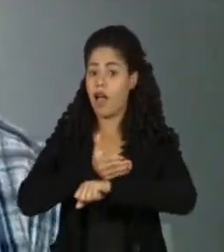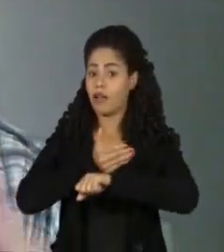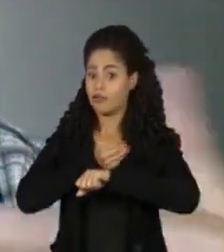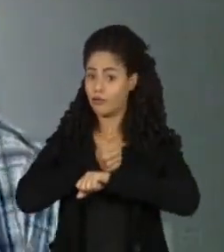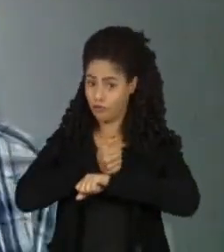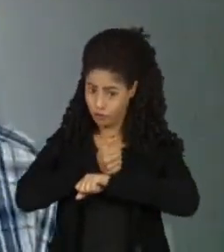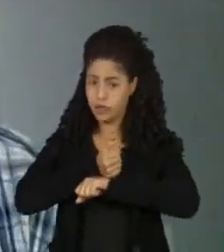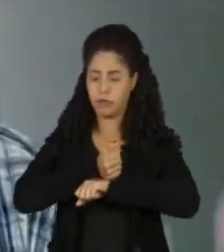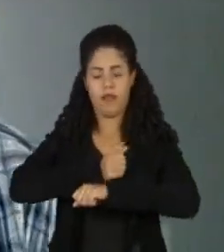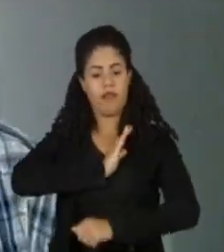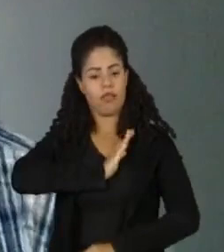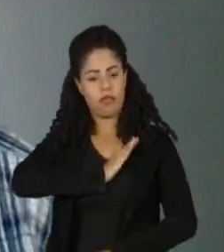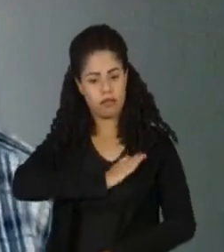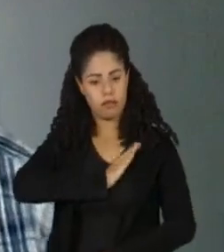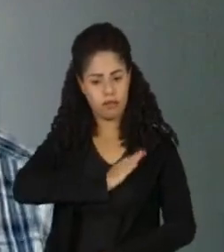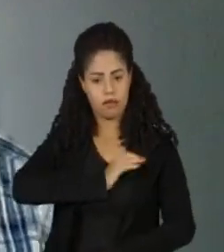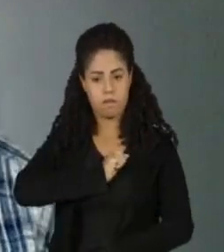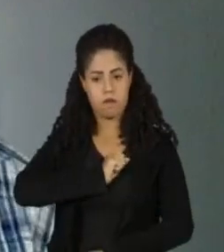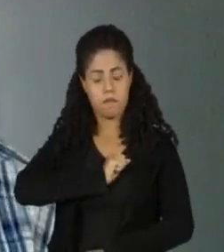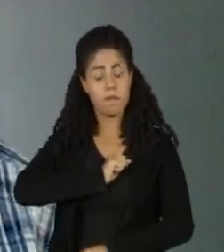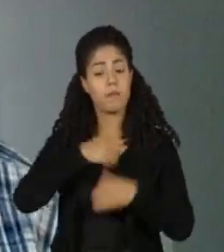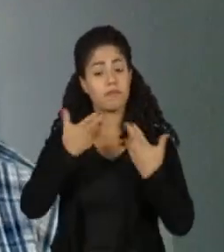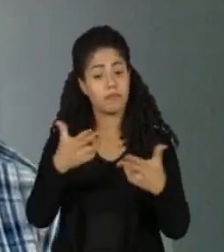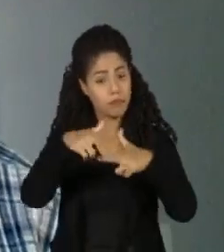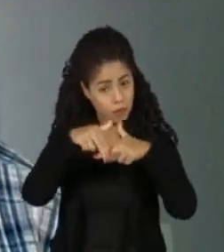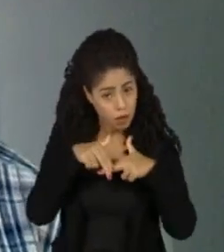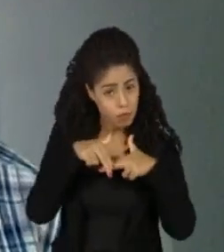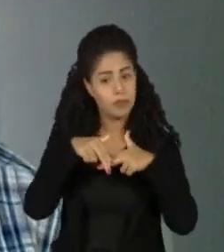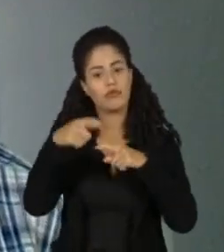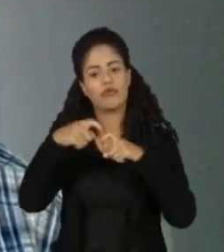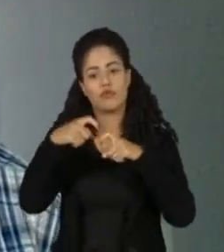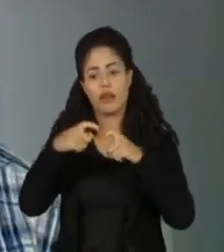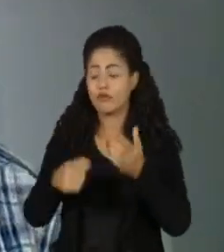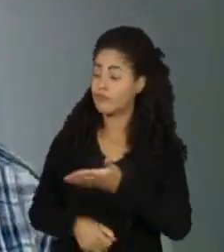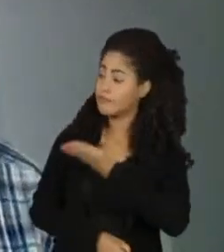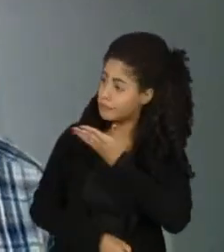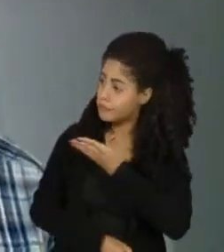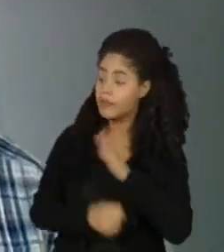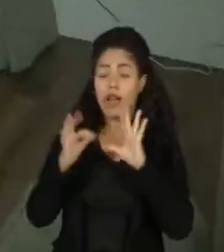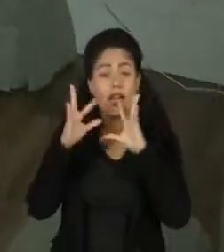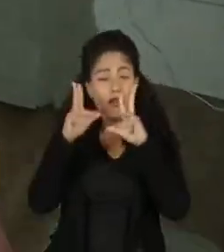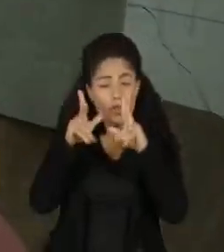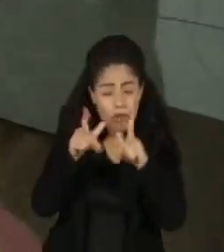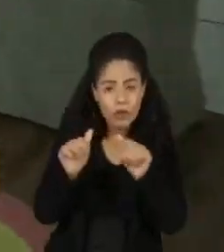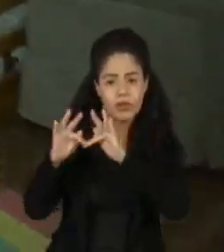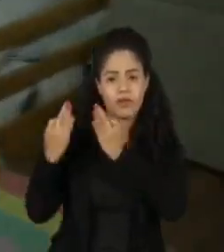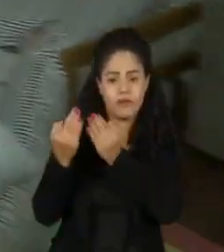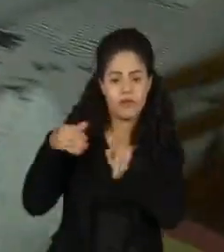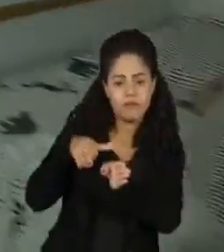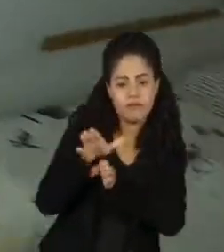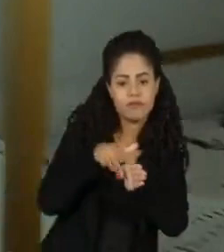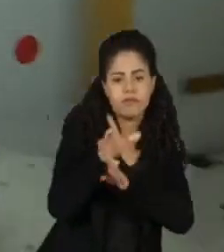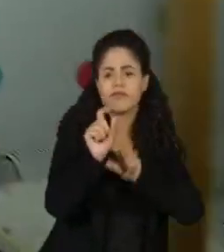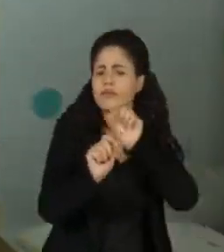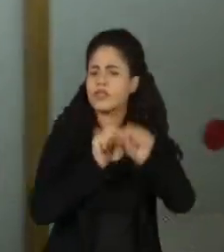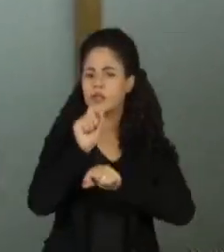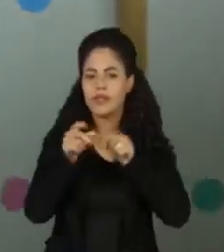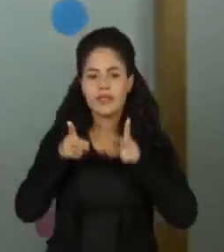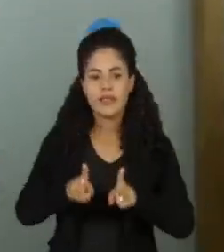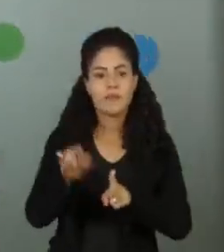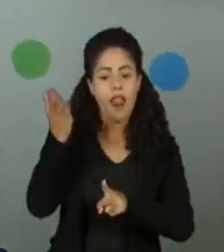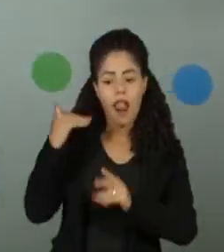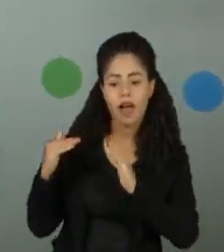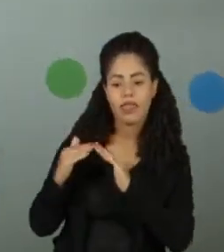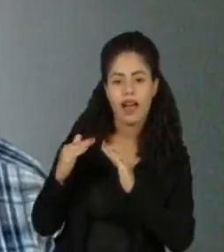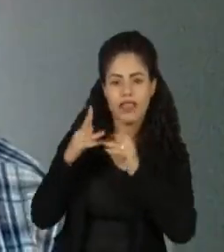hipertensão arterial, infarto... Por isso, o médico prescreve para todas as famílias aquele ritual seguido lá na